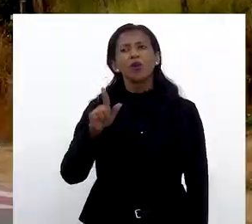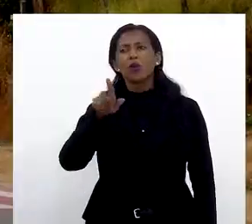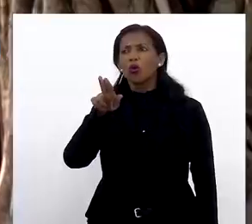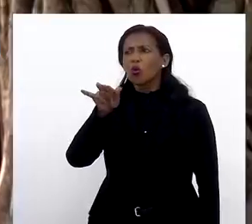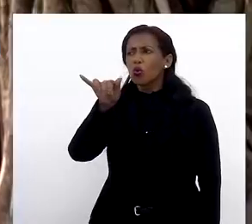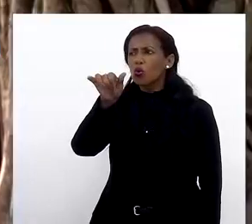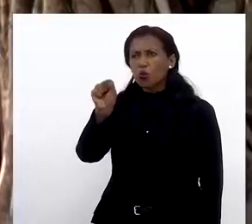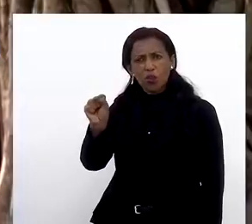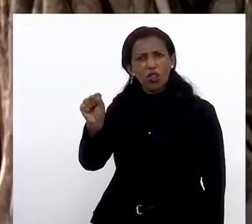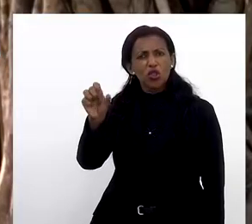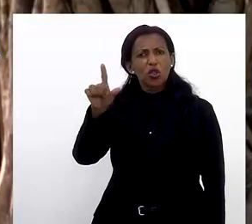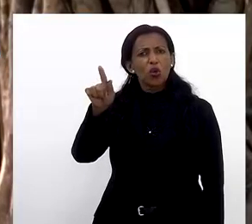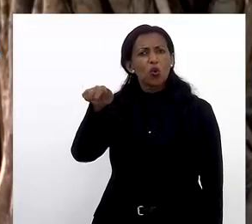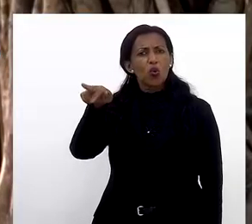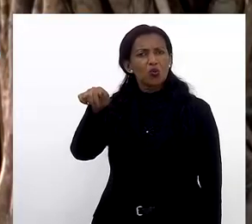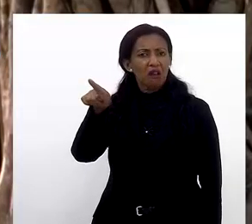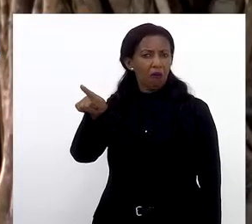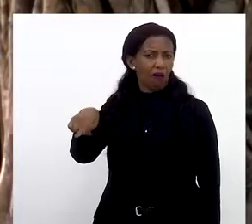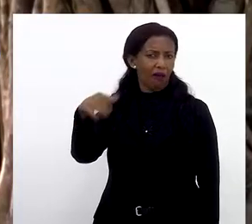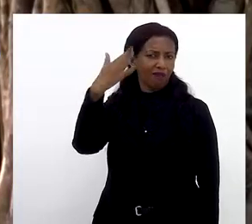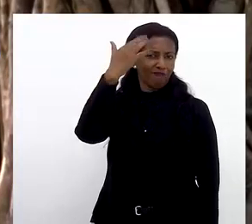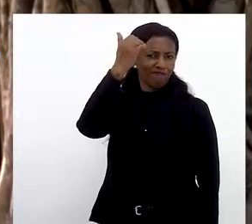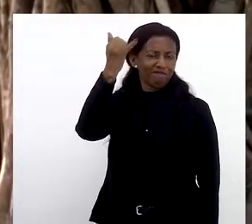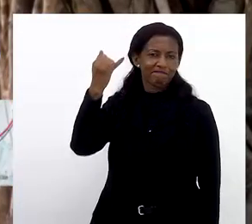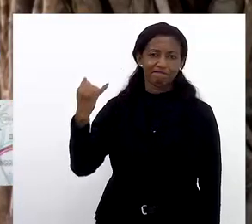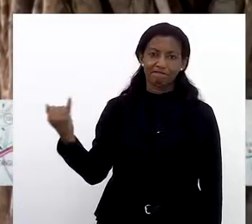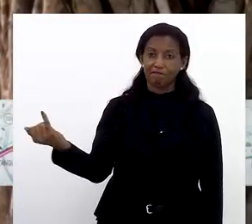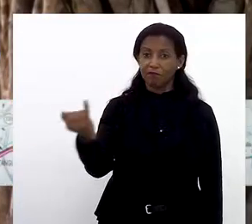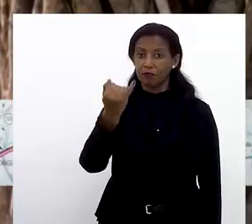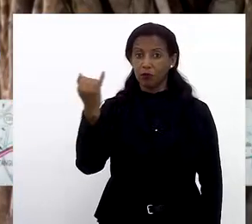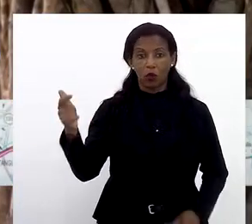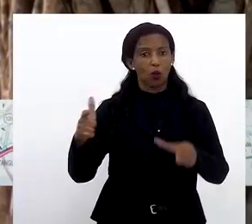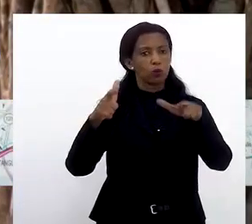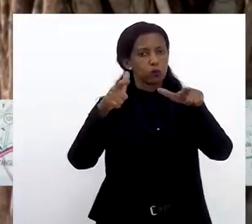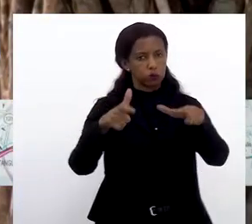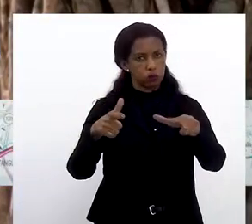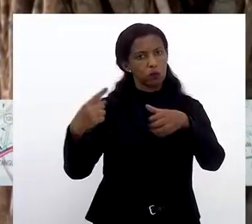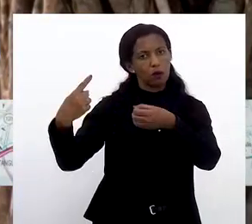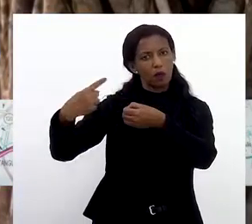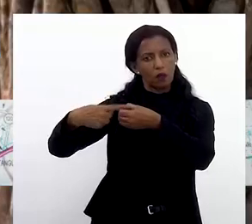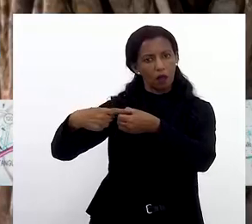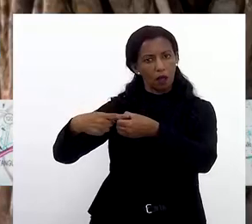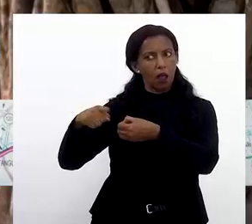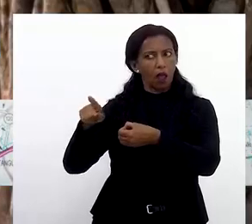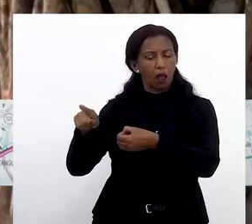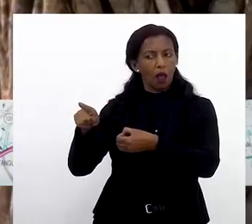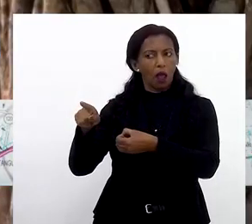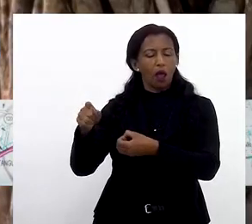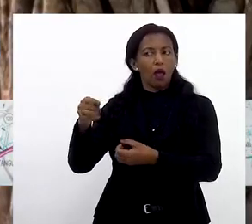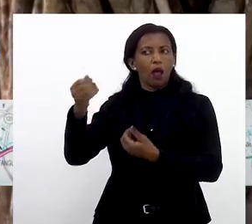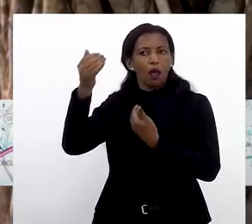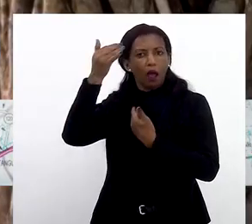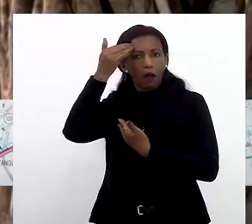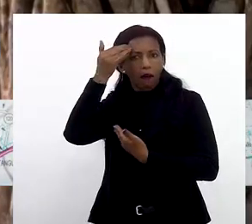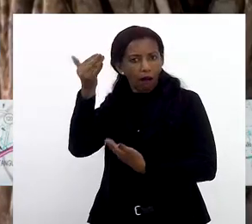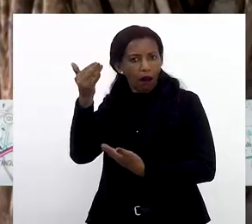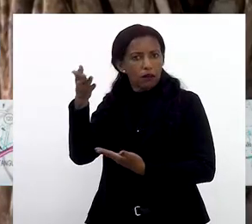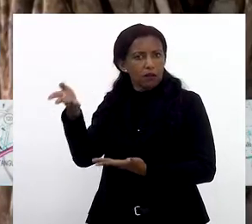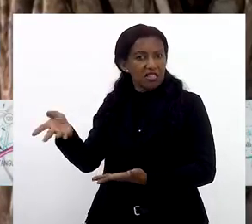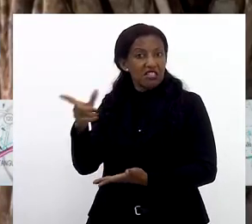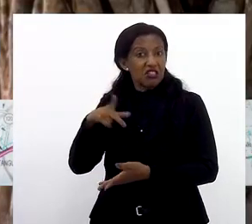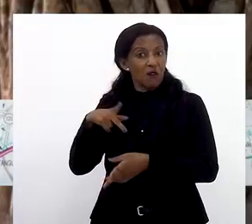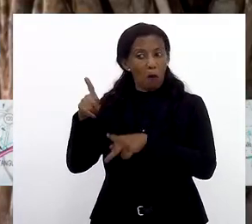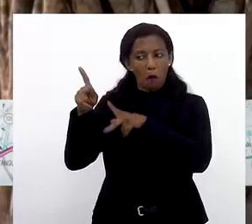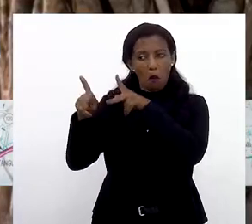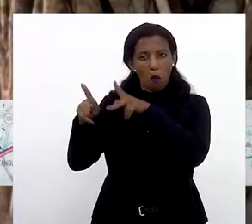O Luiz Gonzaga foi realmente um homem muito importante para Miguel Pereira, porque graças a ele nós